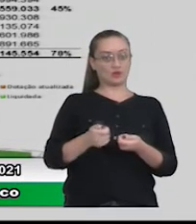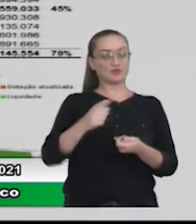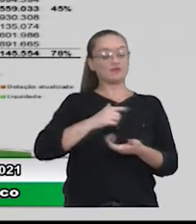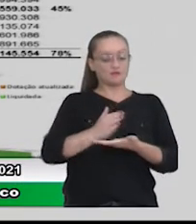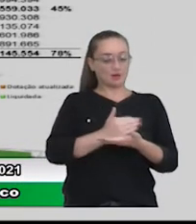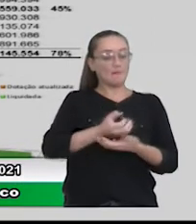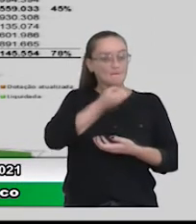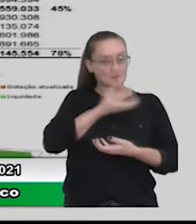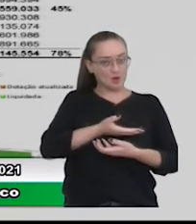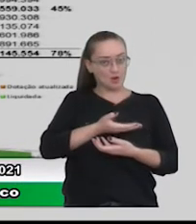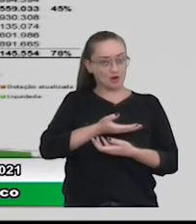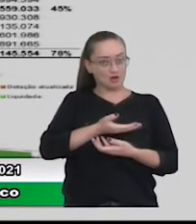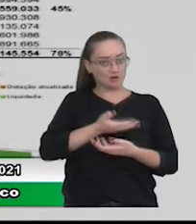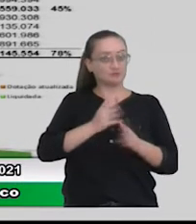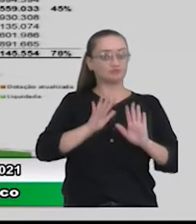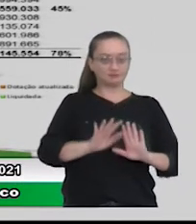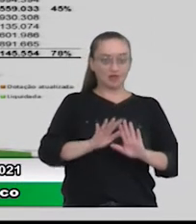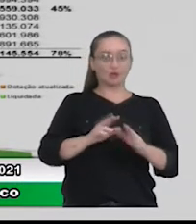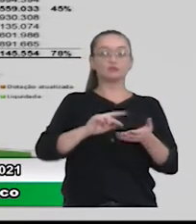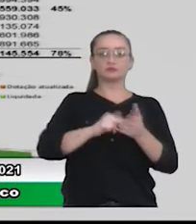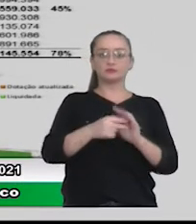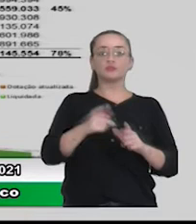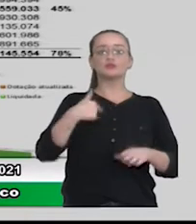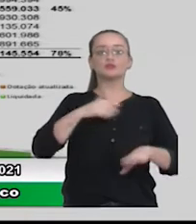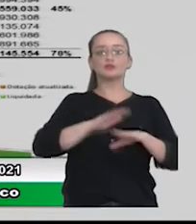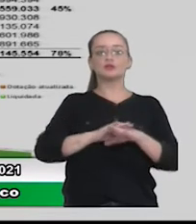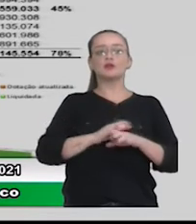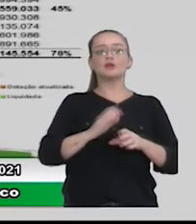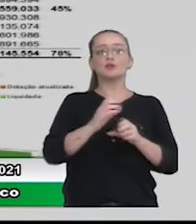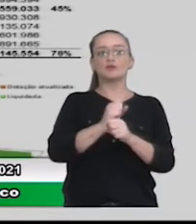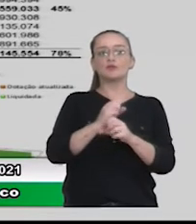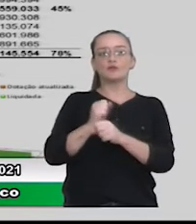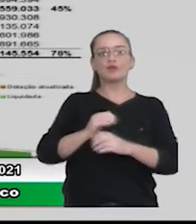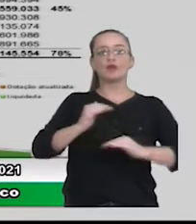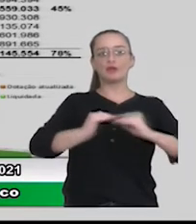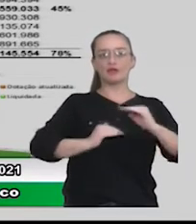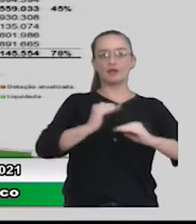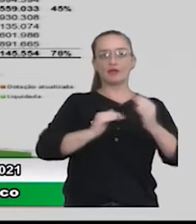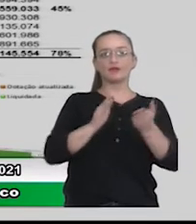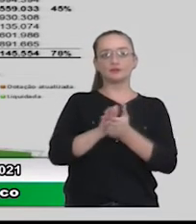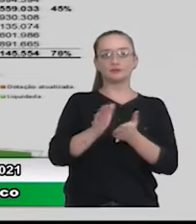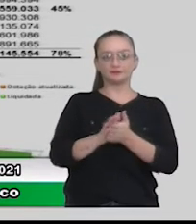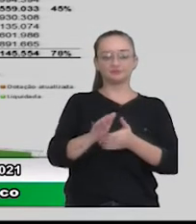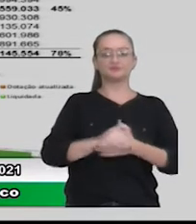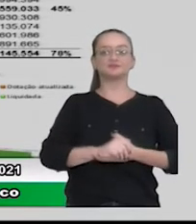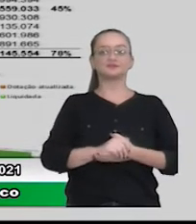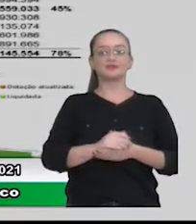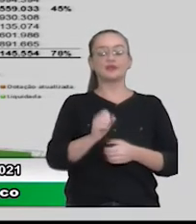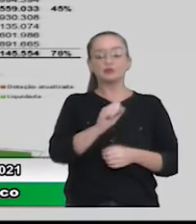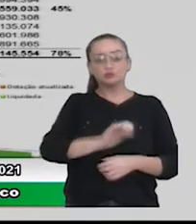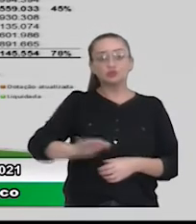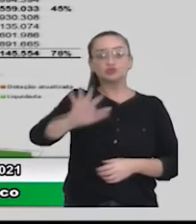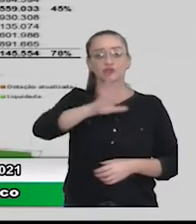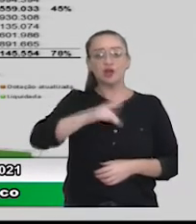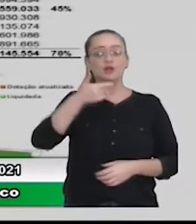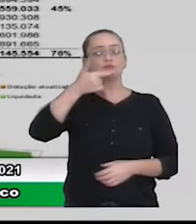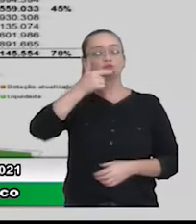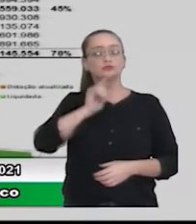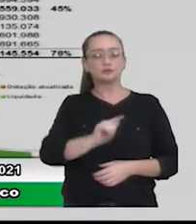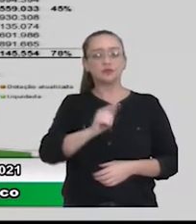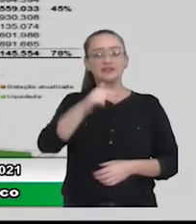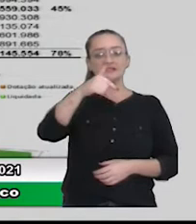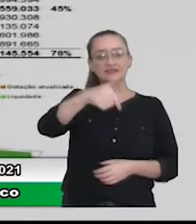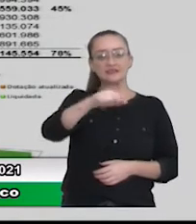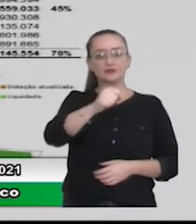arrecadação, a gente foi também fazendo a equação, equilíbrio com a despesa. De maneira geral, a gente liquidou 78